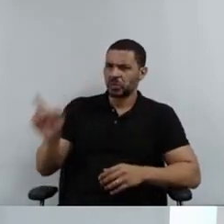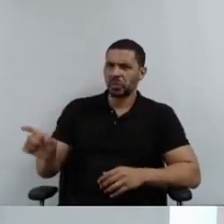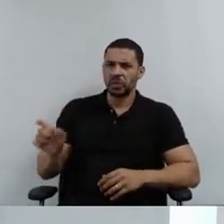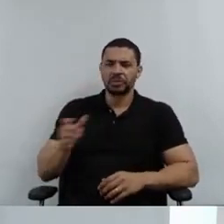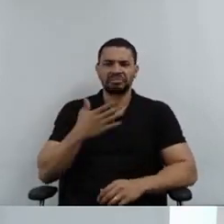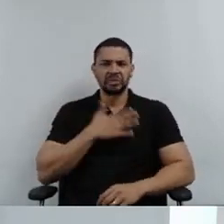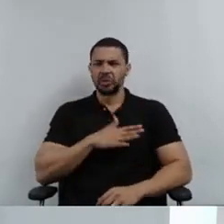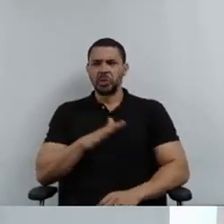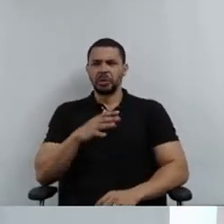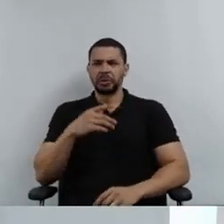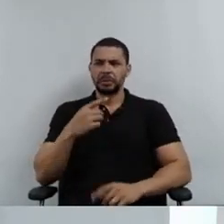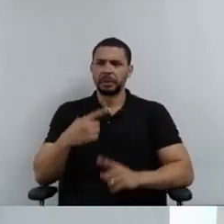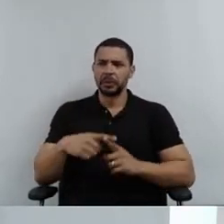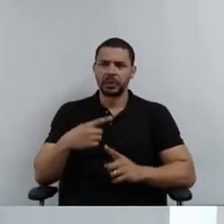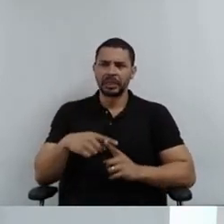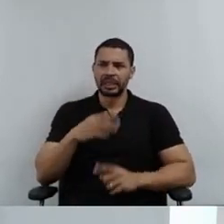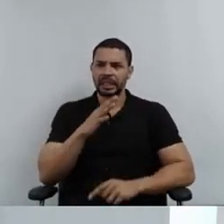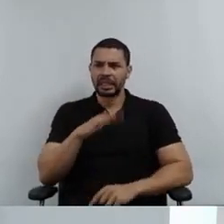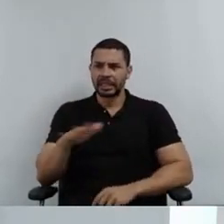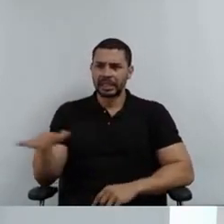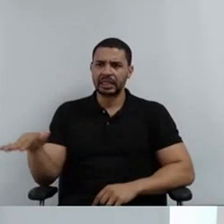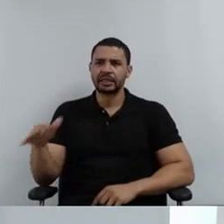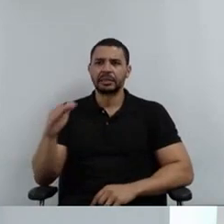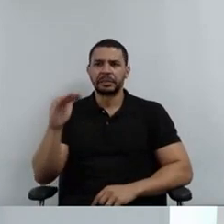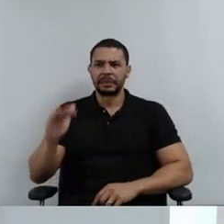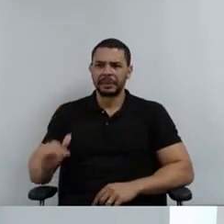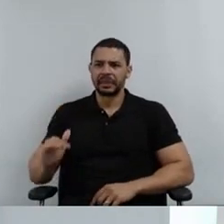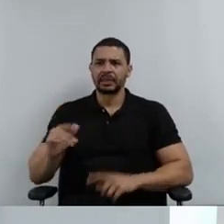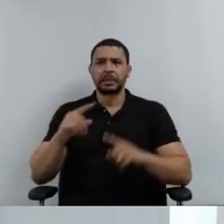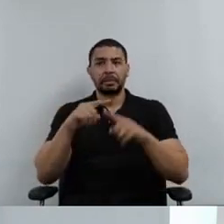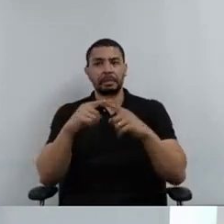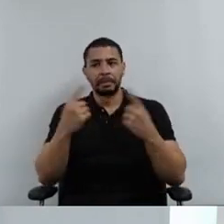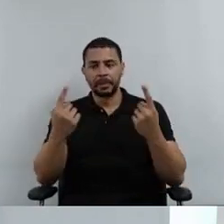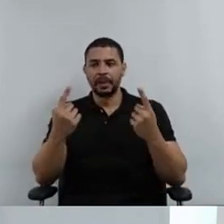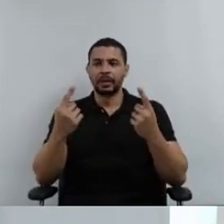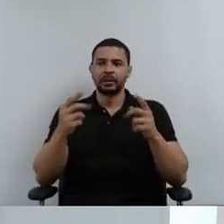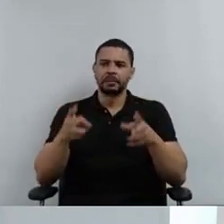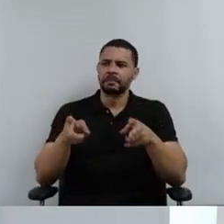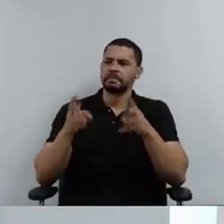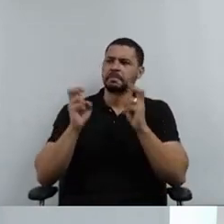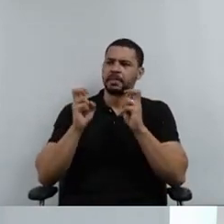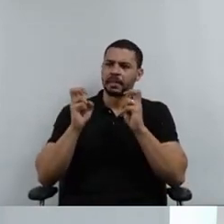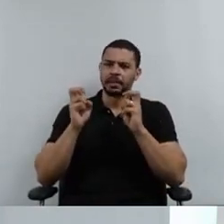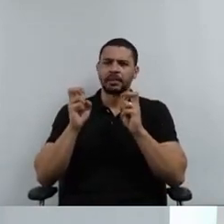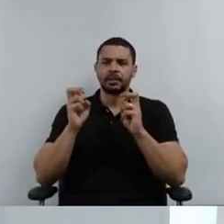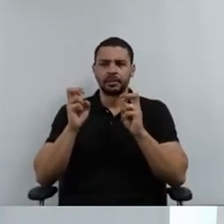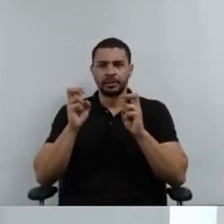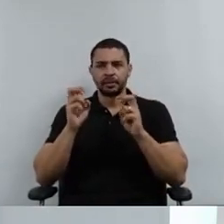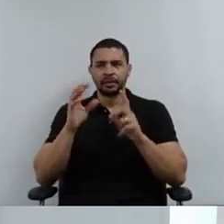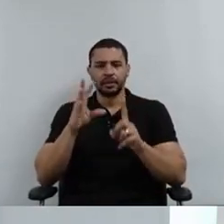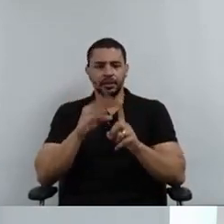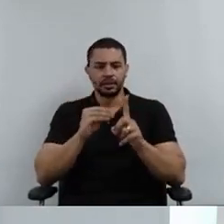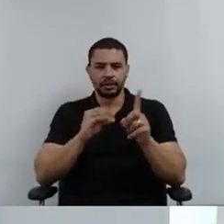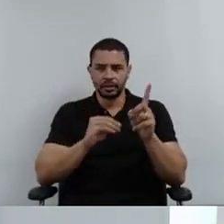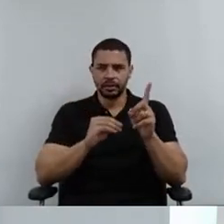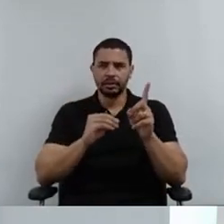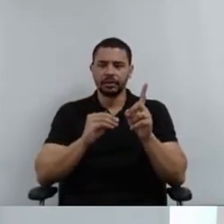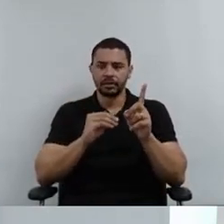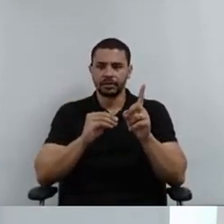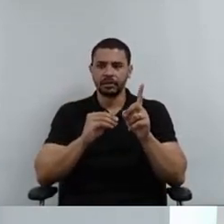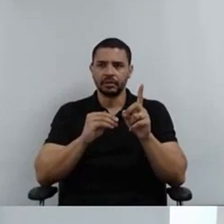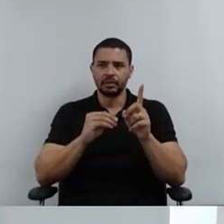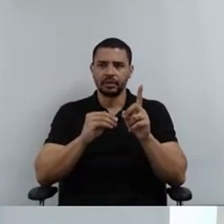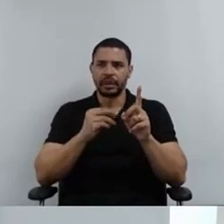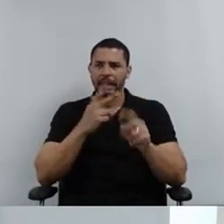que a criança seja pequena, ela tem a percepção do abuso, da violação dos seus direitos.